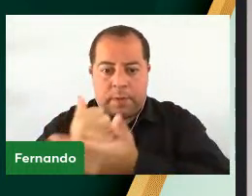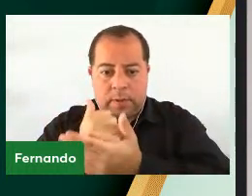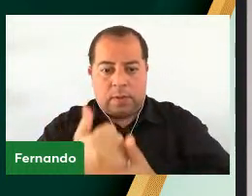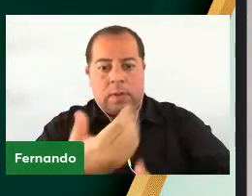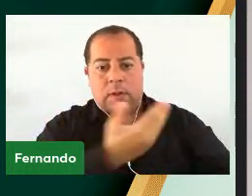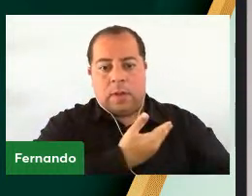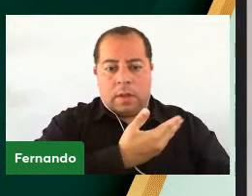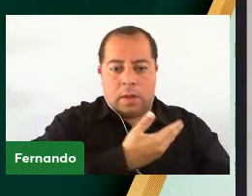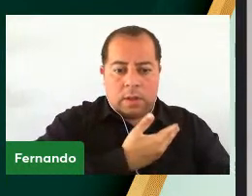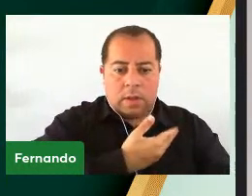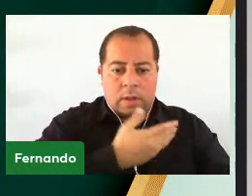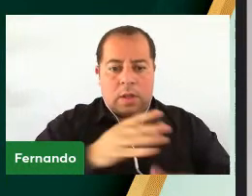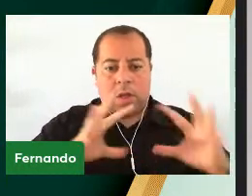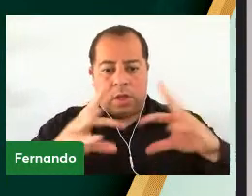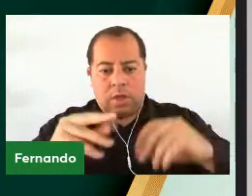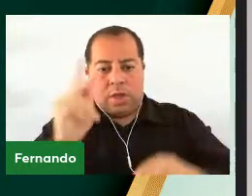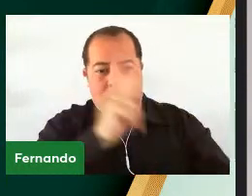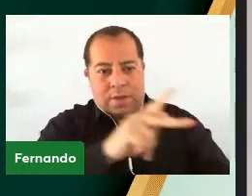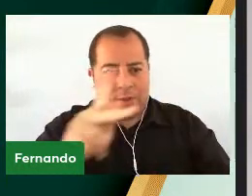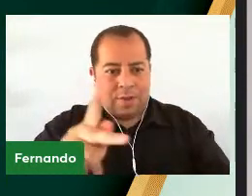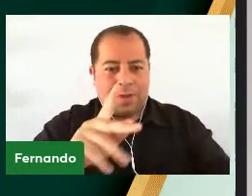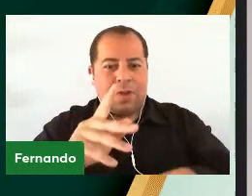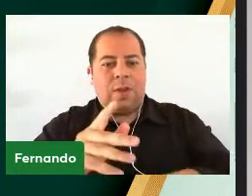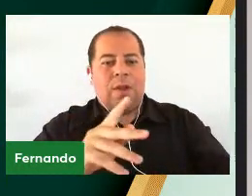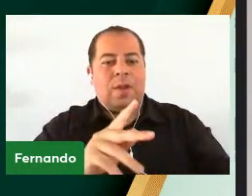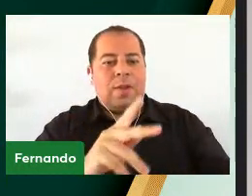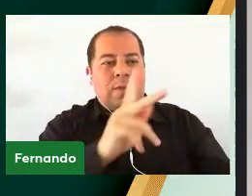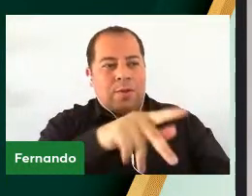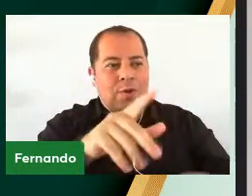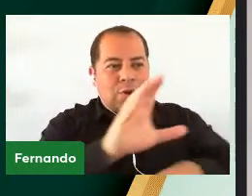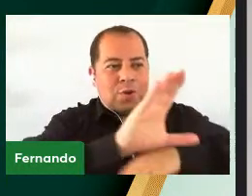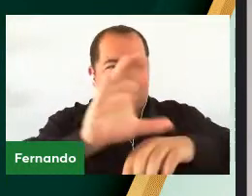amigos e a todos os professores do curso de enfermagem da Unipão